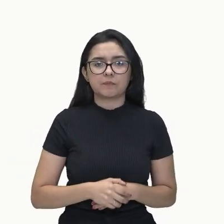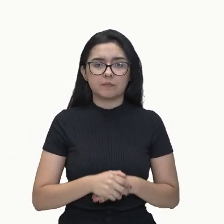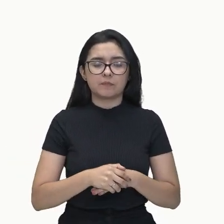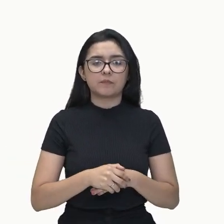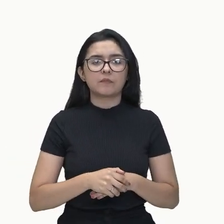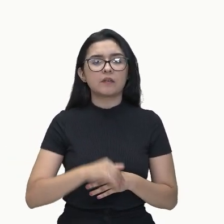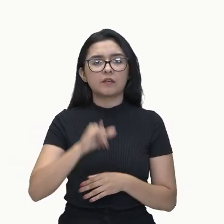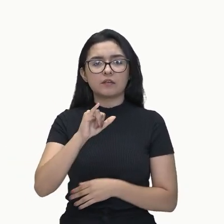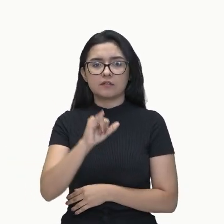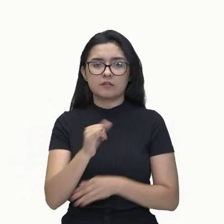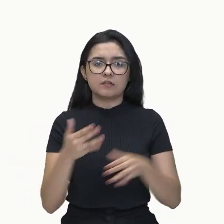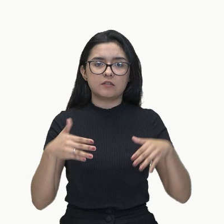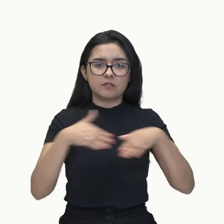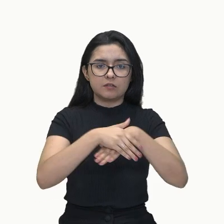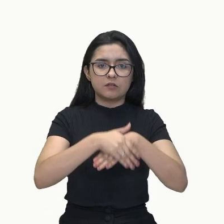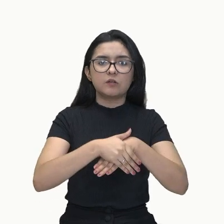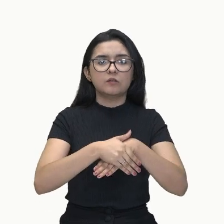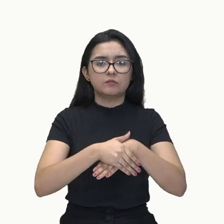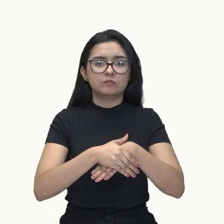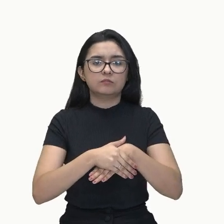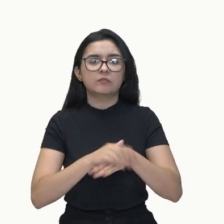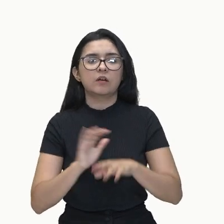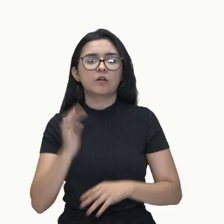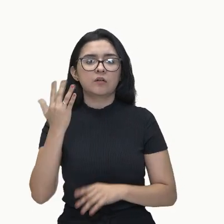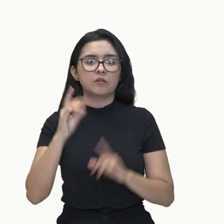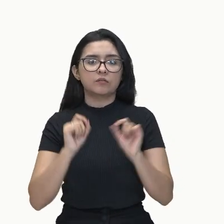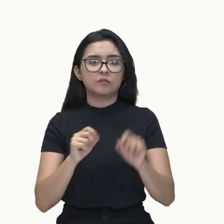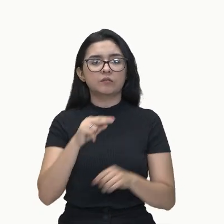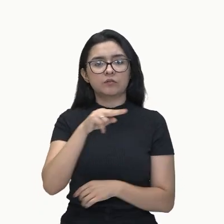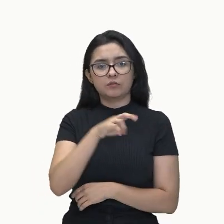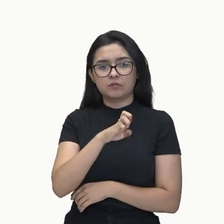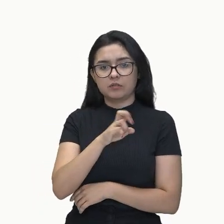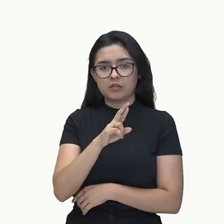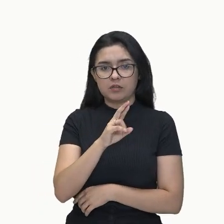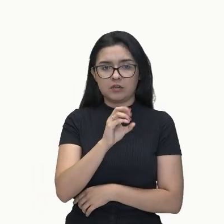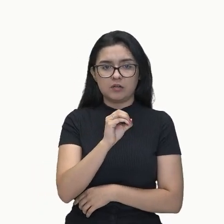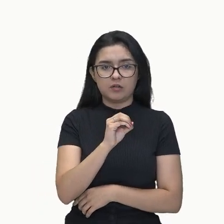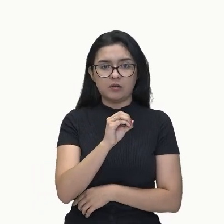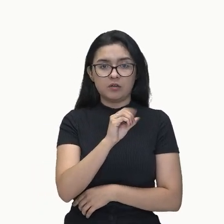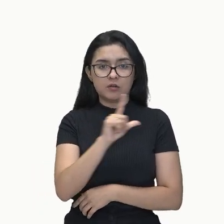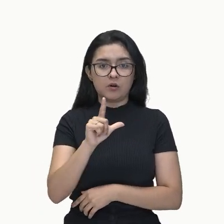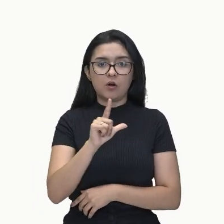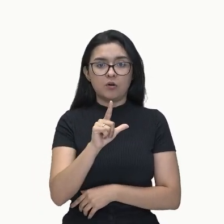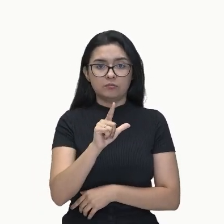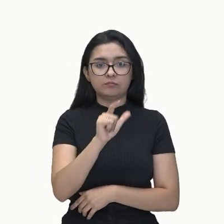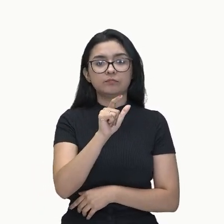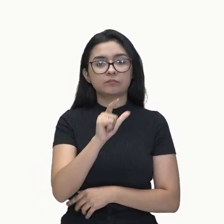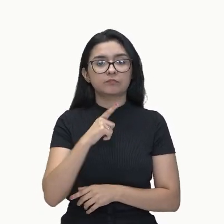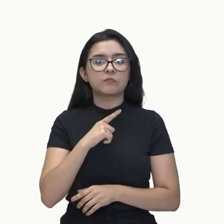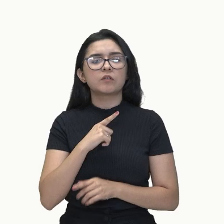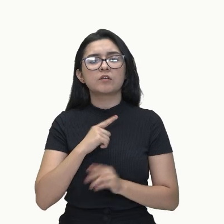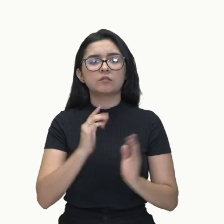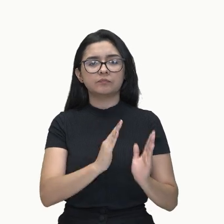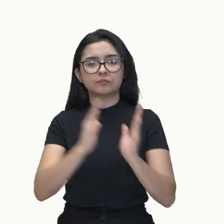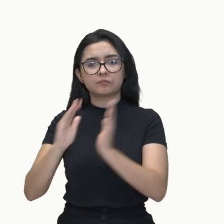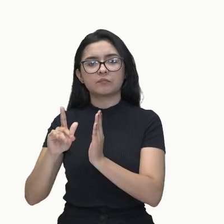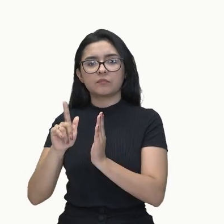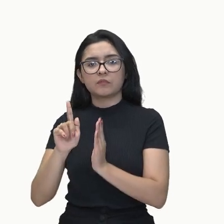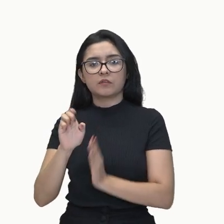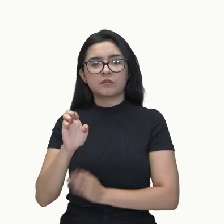ocorrem entre o nerol e o geraniol. Então, se a gente for observar aqui, a